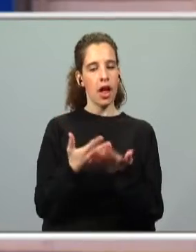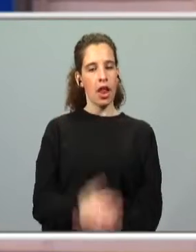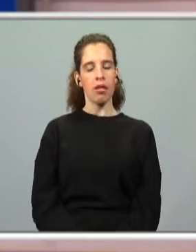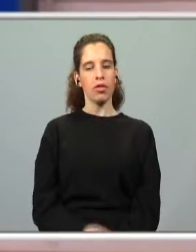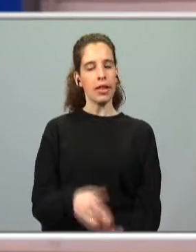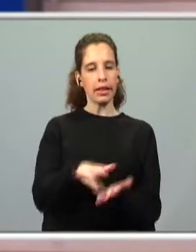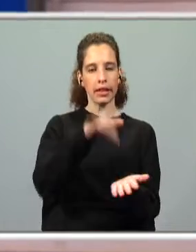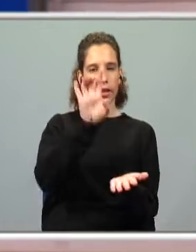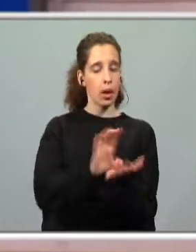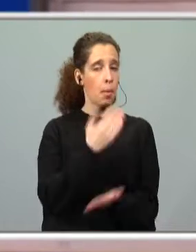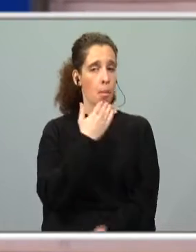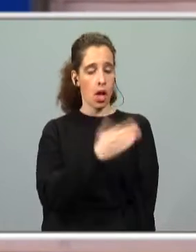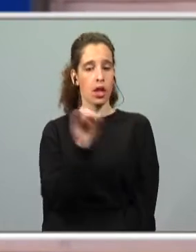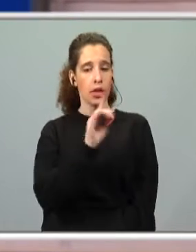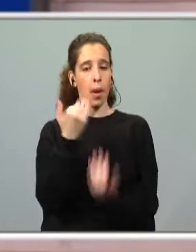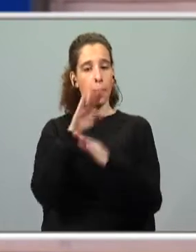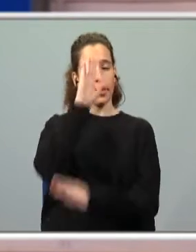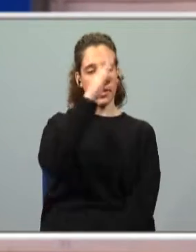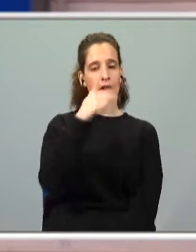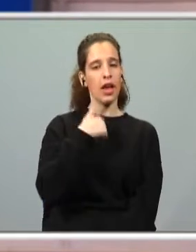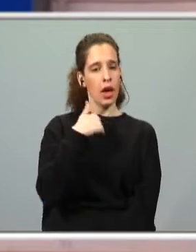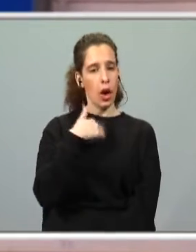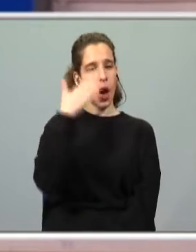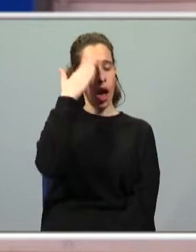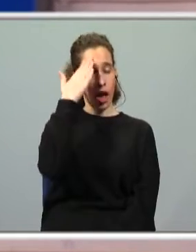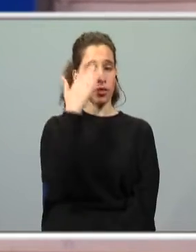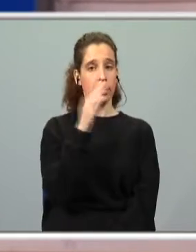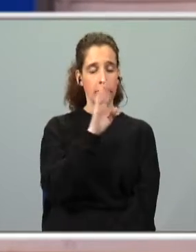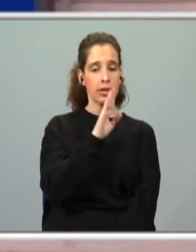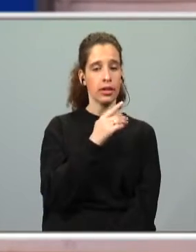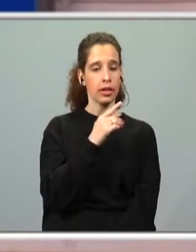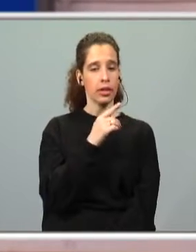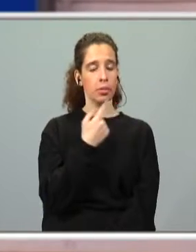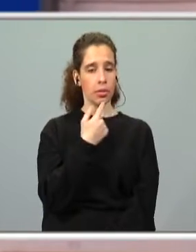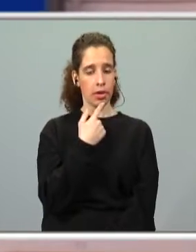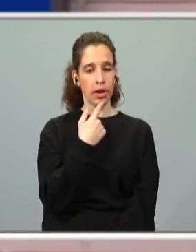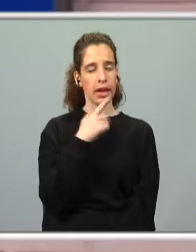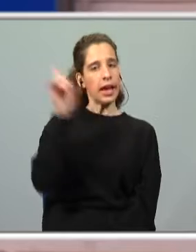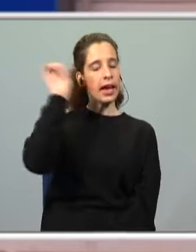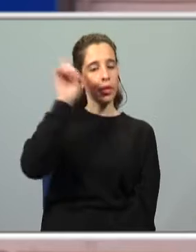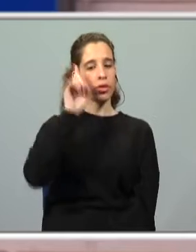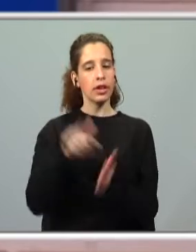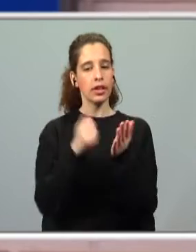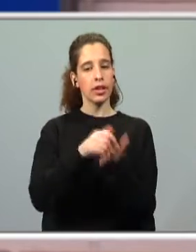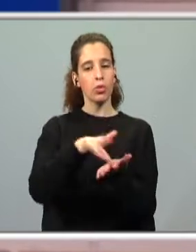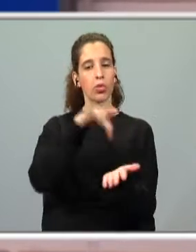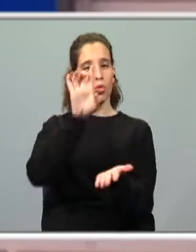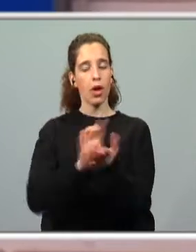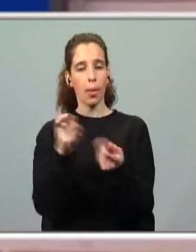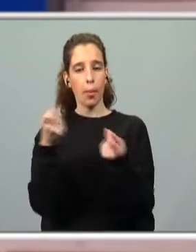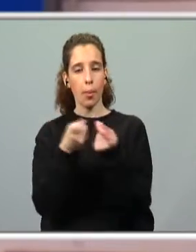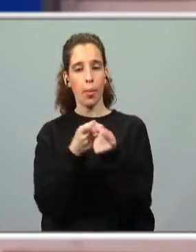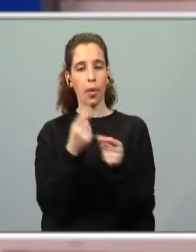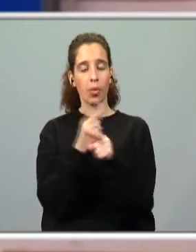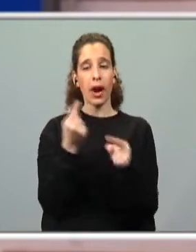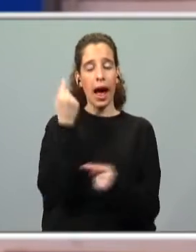dicionário, mas já sabem, eu acho que fica subentendido e já vos falei nisto. É importante que vão tendo sempre um dicionário por perto, porque nem